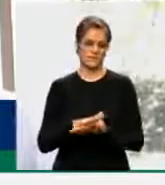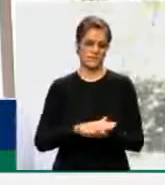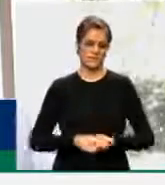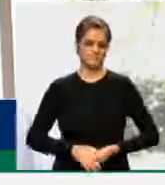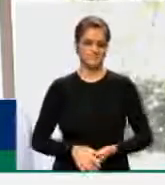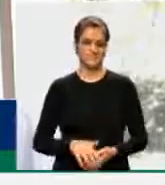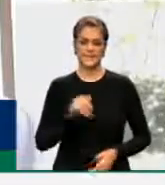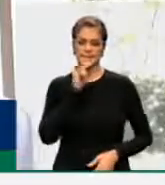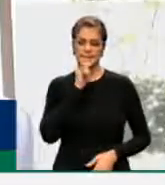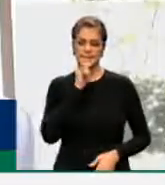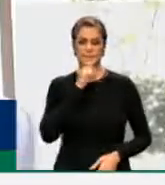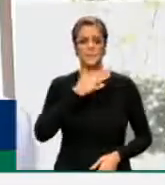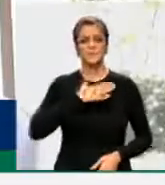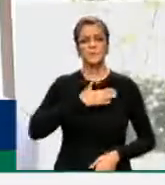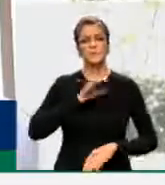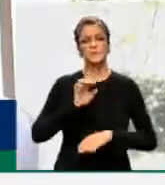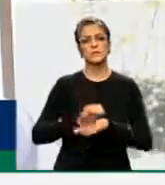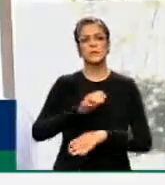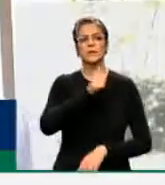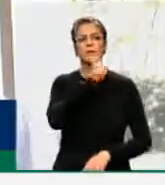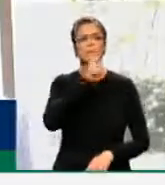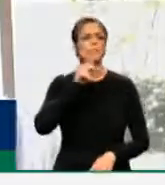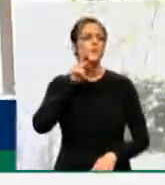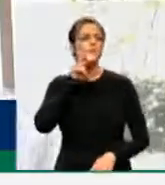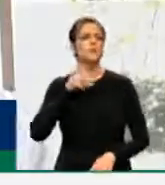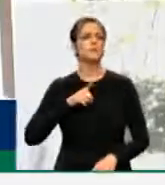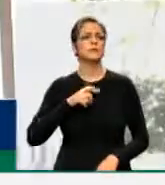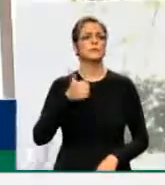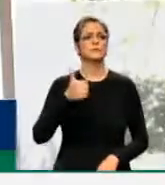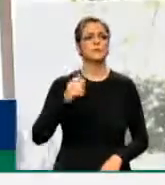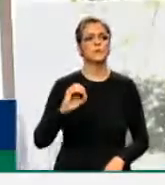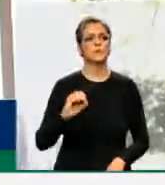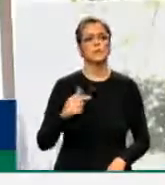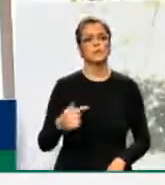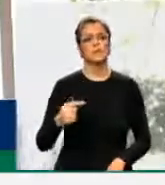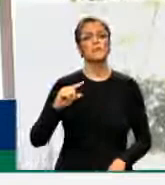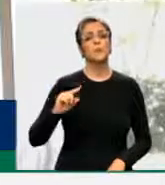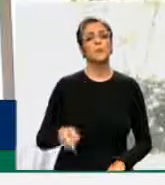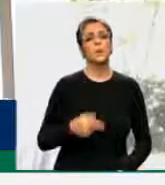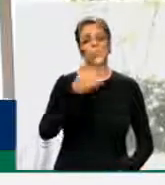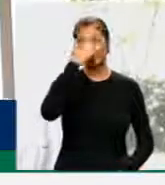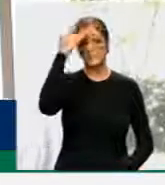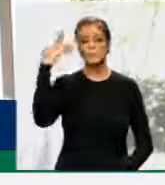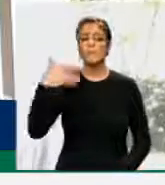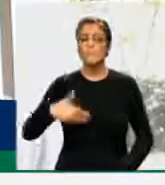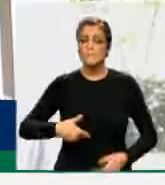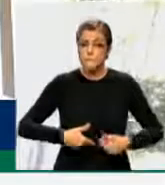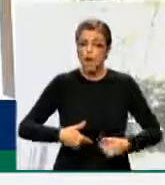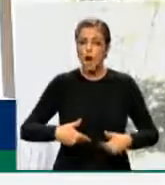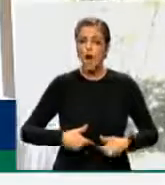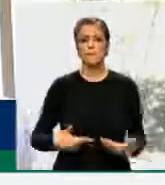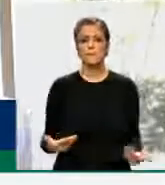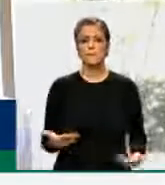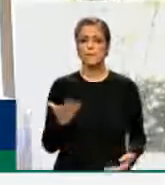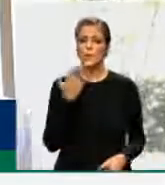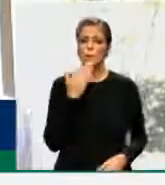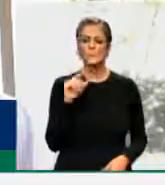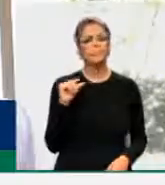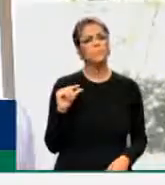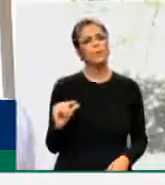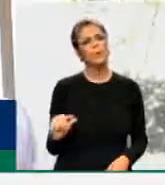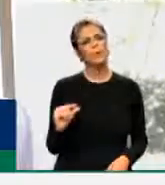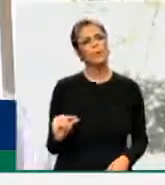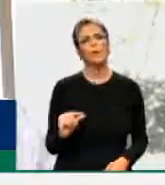querido estado do Amapá, nós temos 107 mil habitantes em situação de fome, com alimentação ruim ou